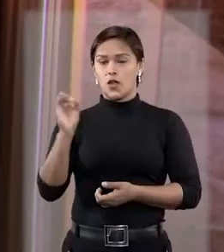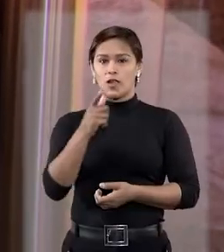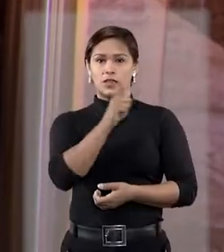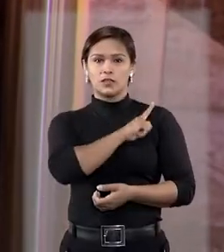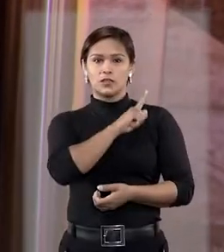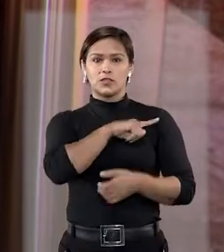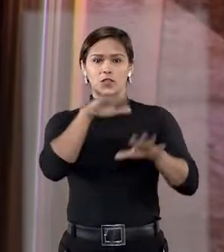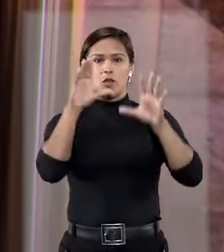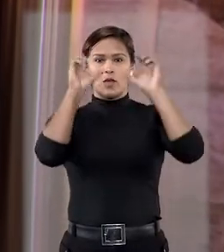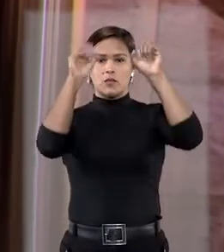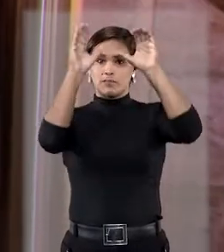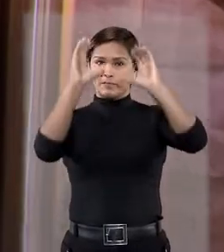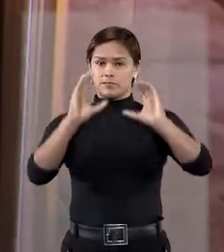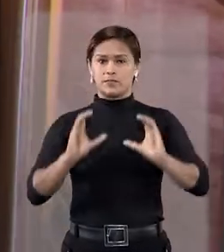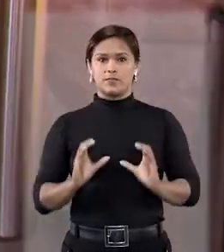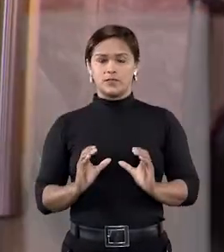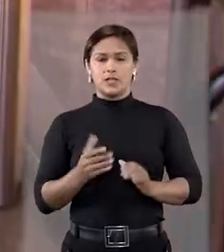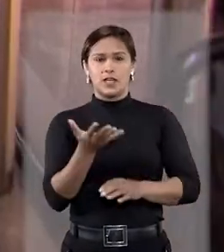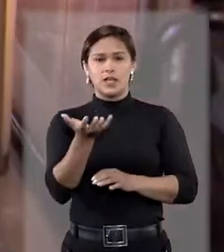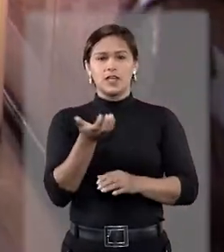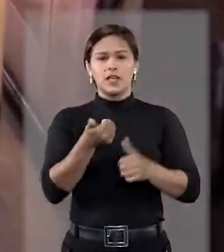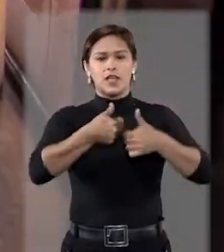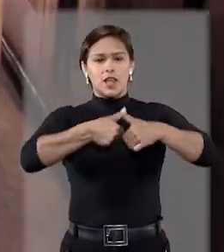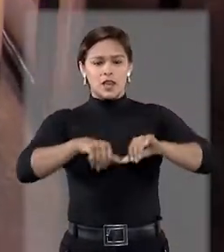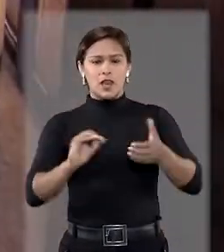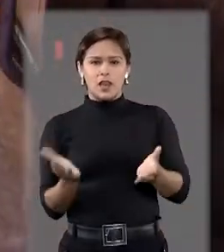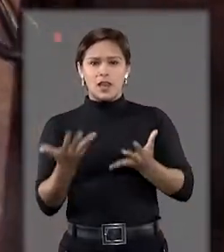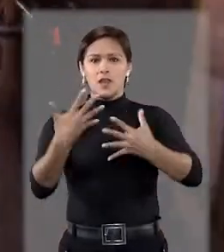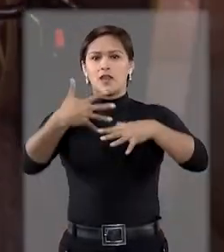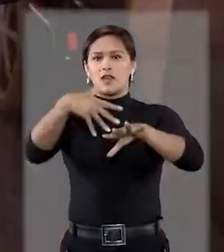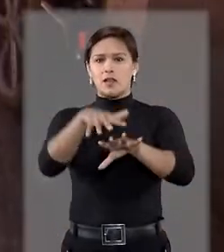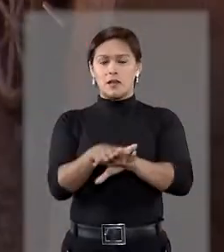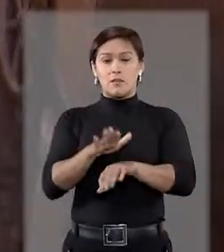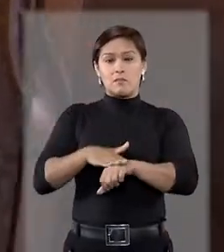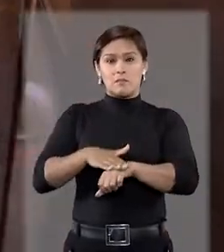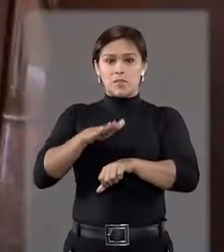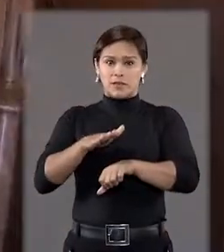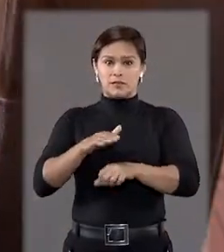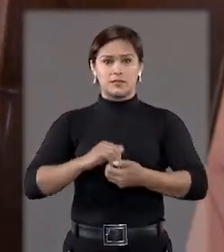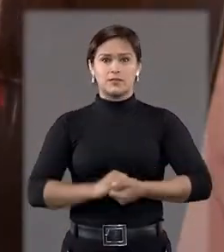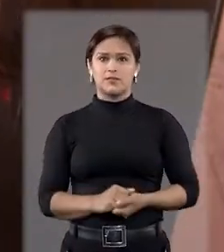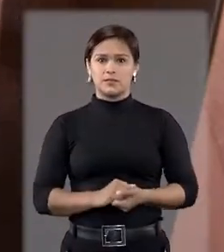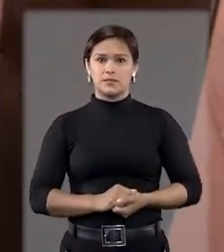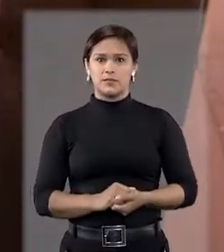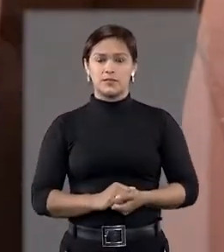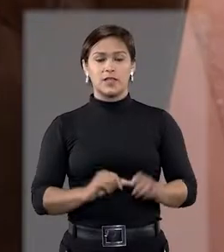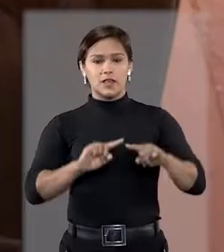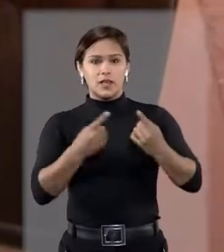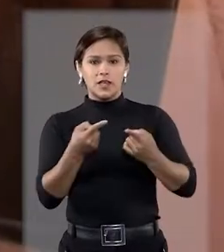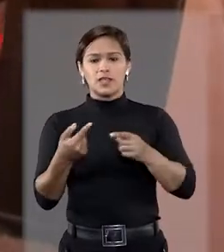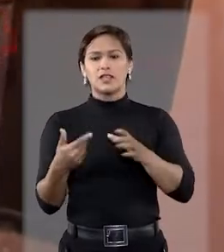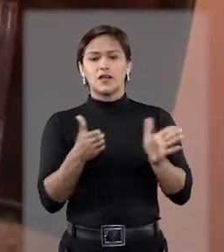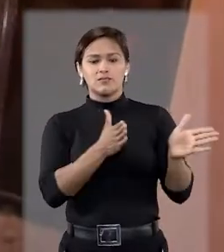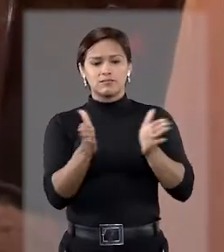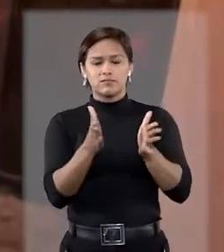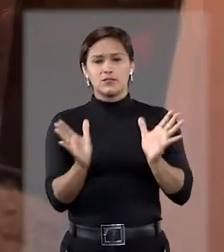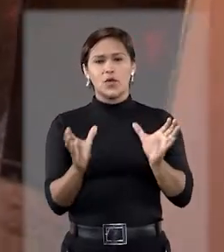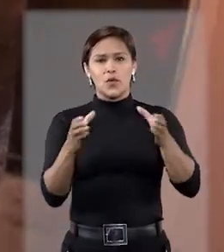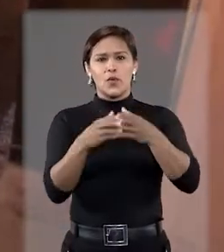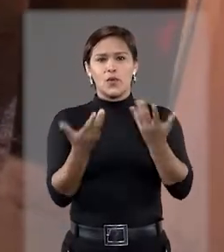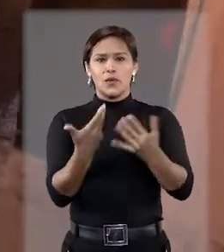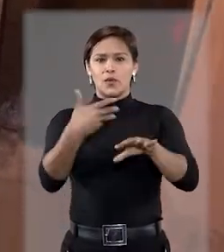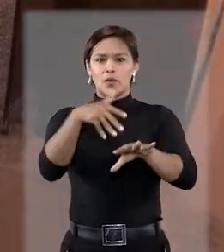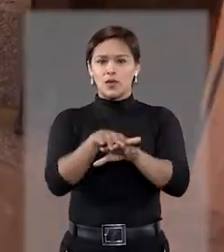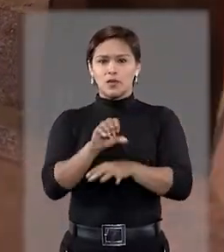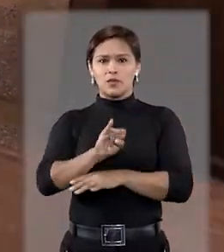Olá, gestor do Tribunal da Cidadania! Queremos deixar a Corte cada vez mais inclusiva. Por isso, a Comissão